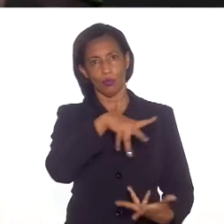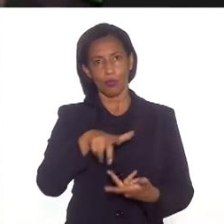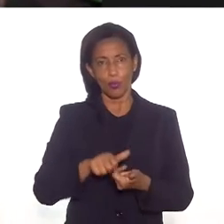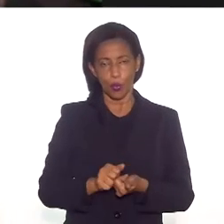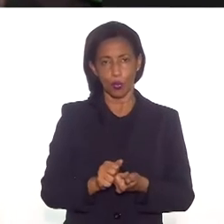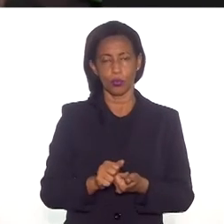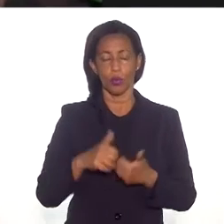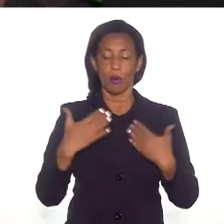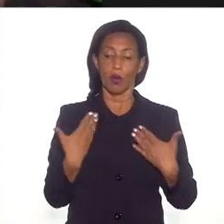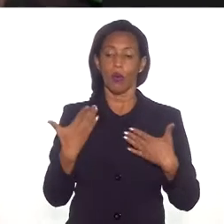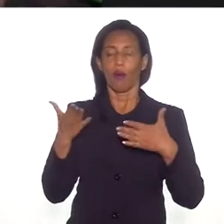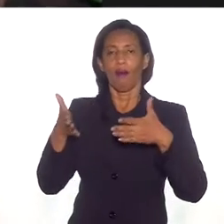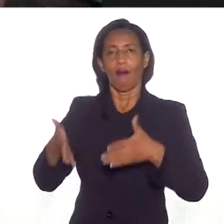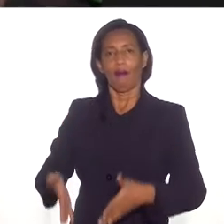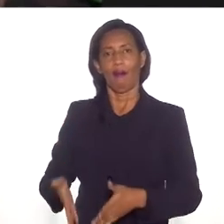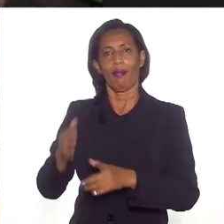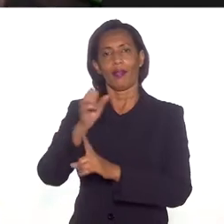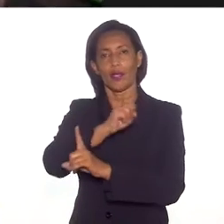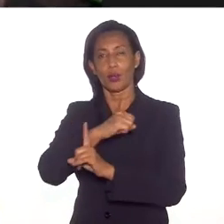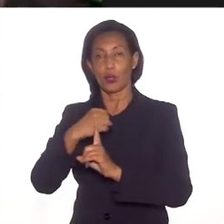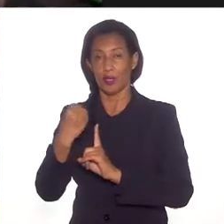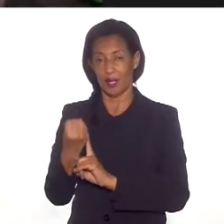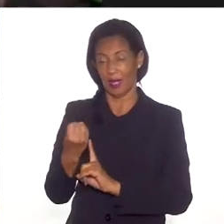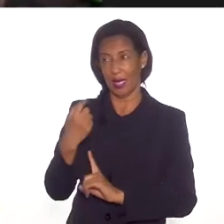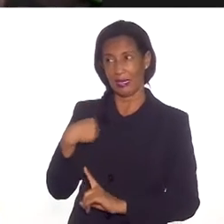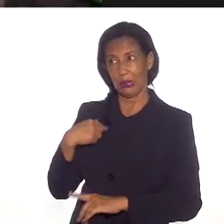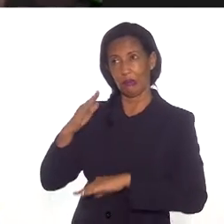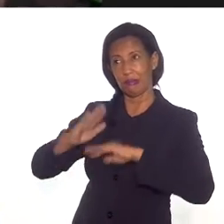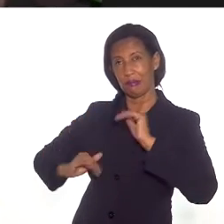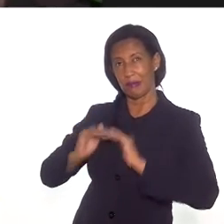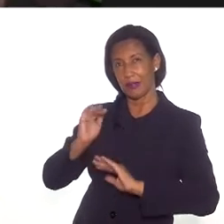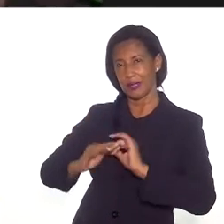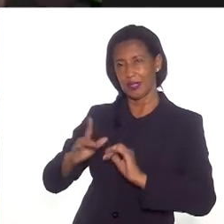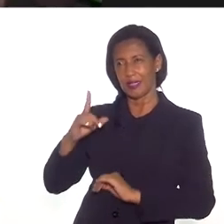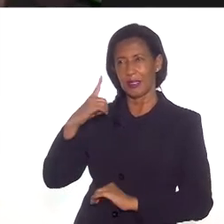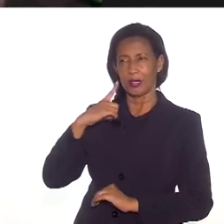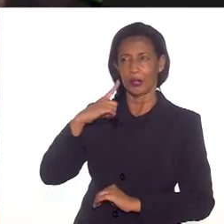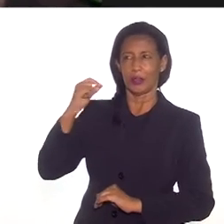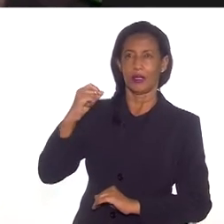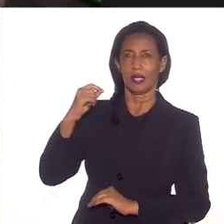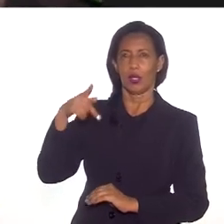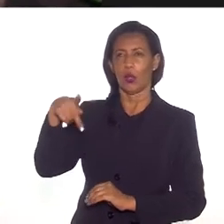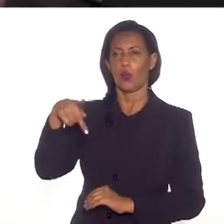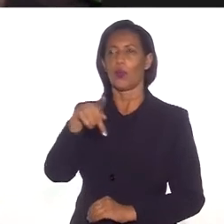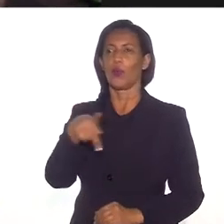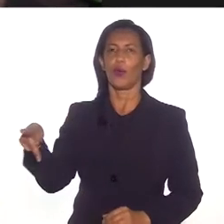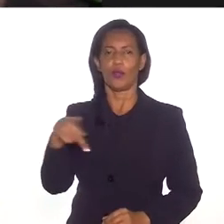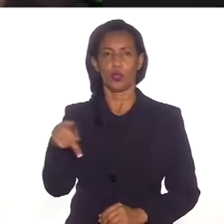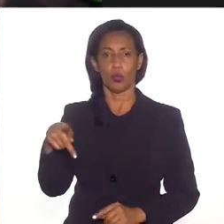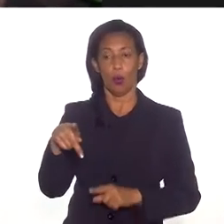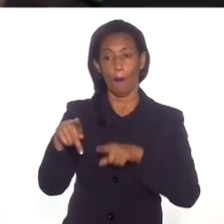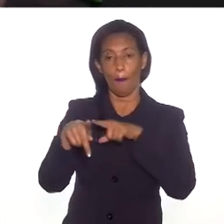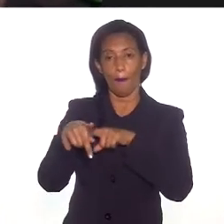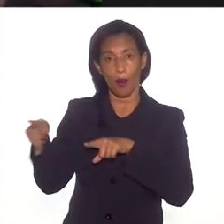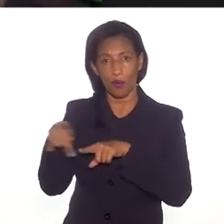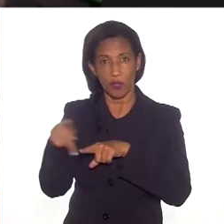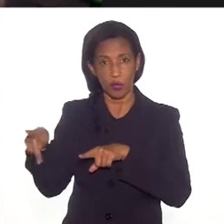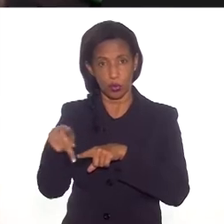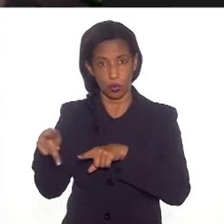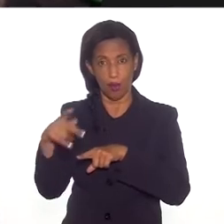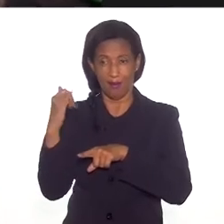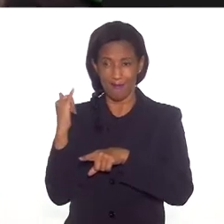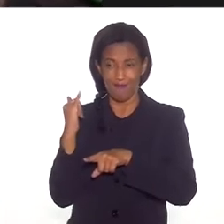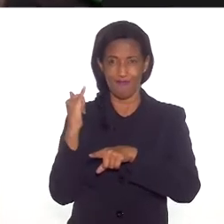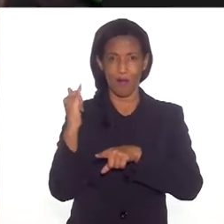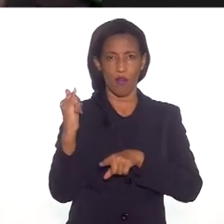quando eu quis atuar na sociedade, eu escolhi ser professor, por acreditar que o professor é aquele que professa,